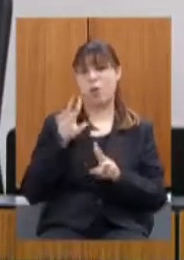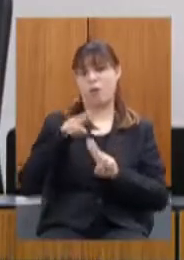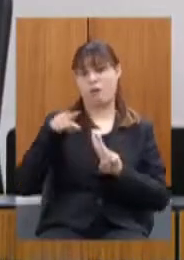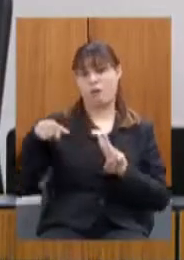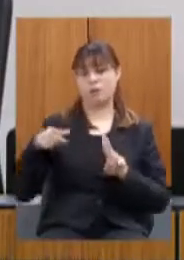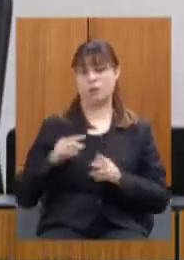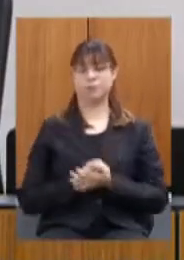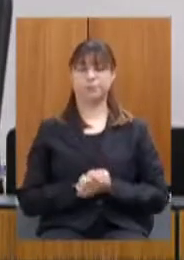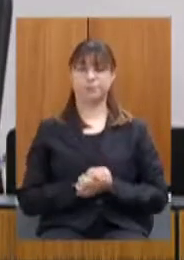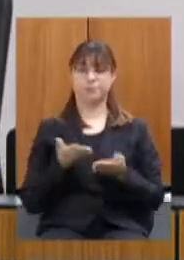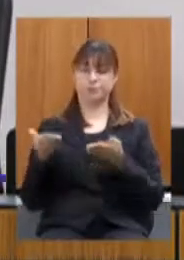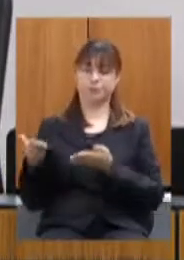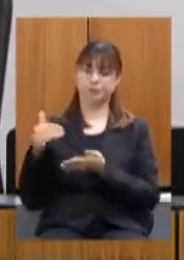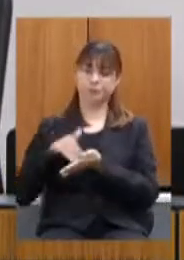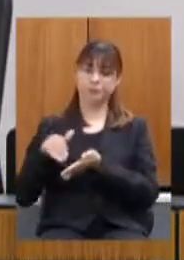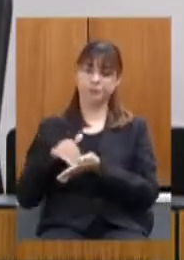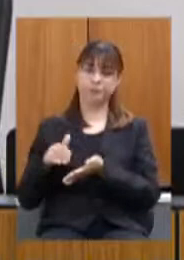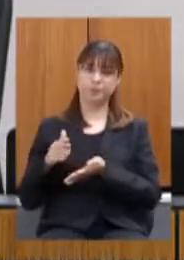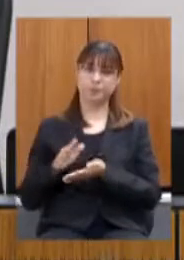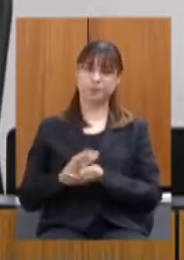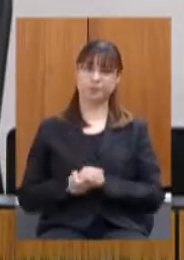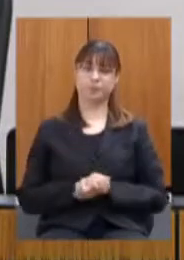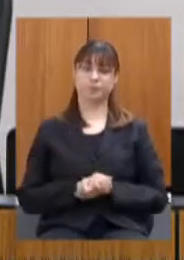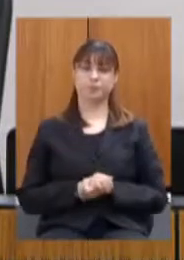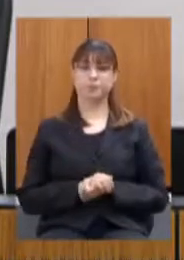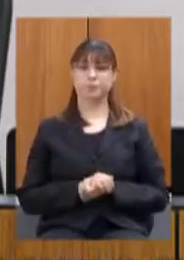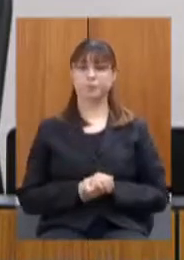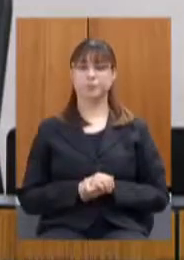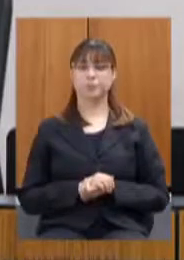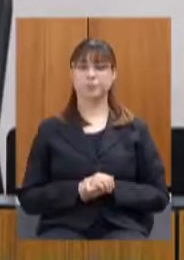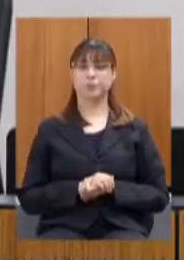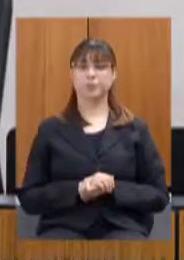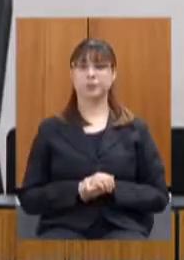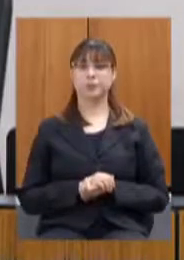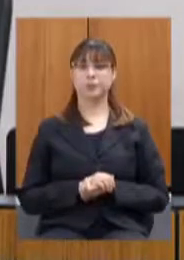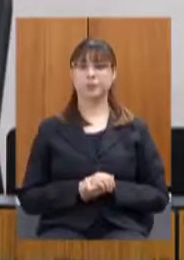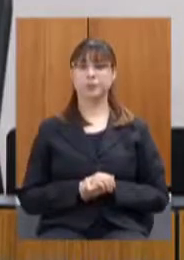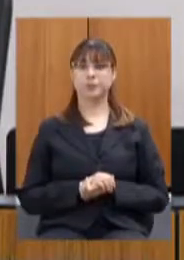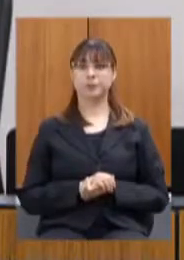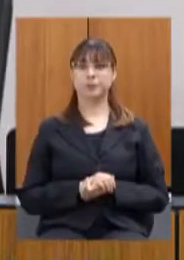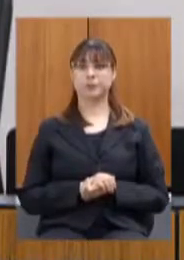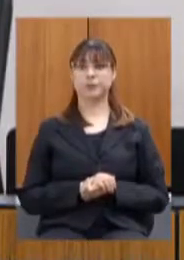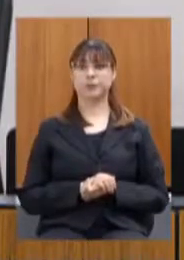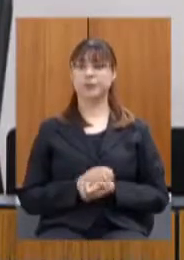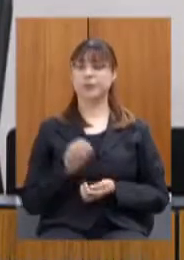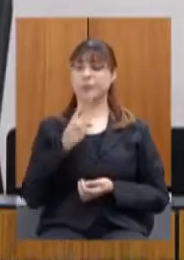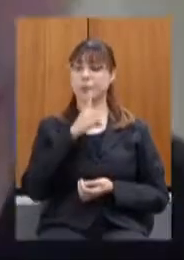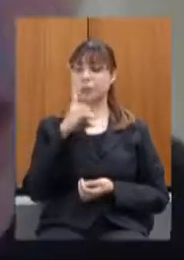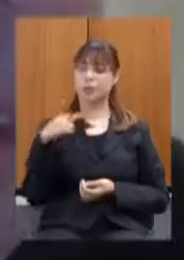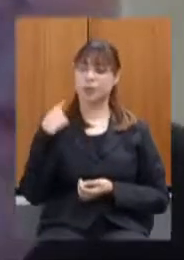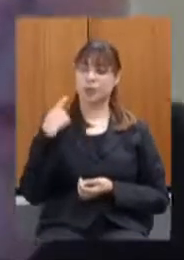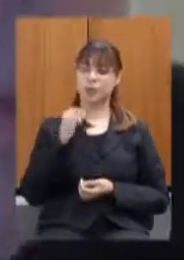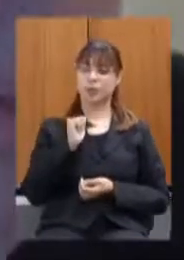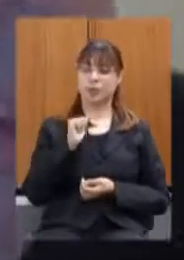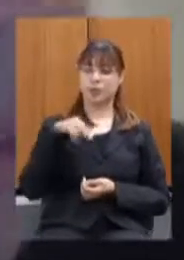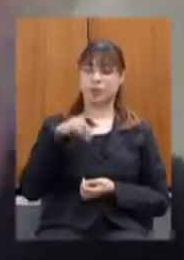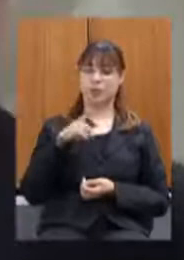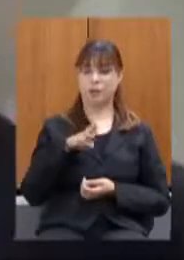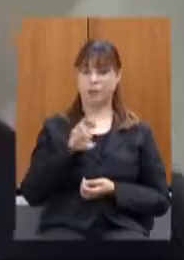secretário o microfone por favor ok bom dia deputado André Quintão